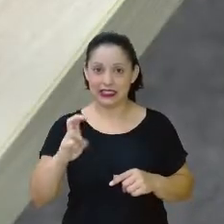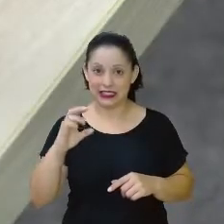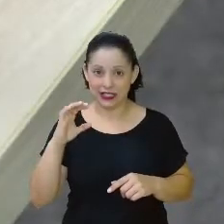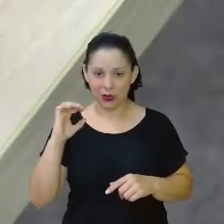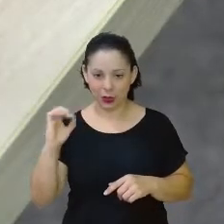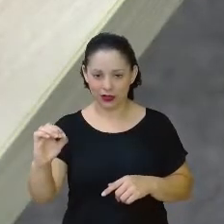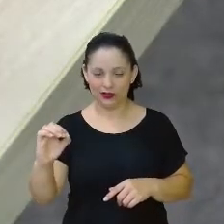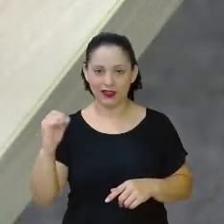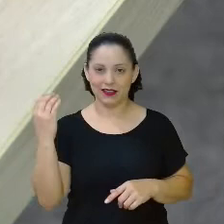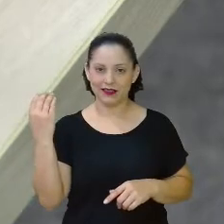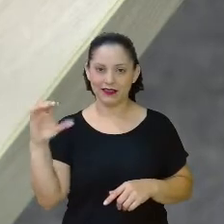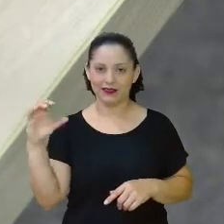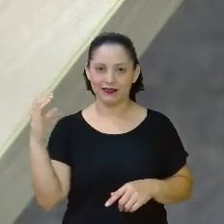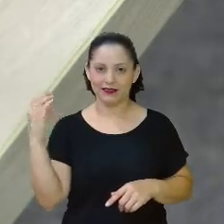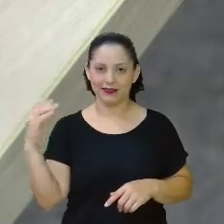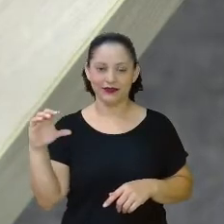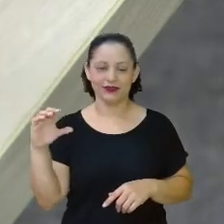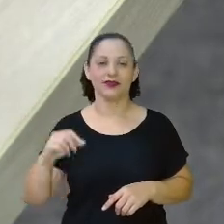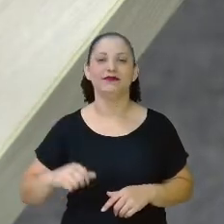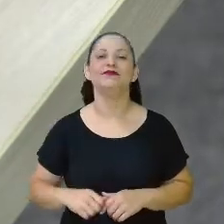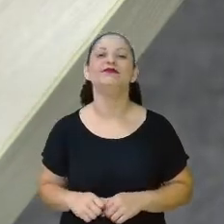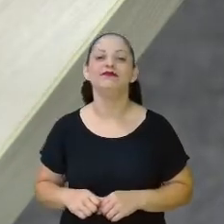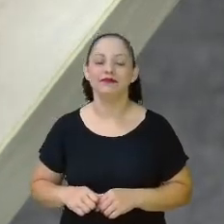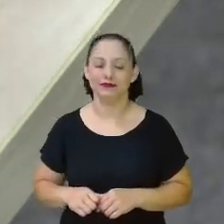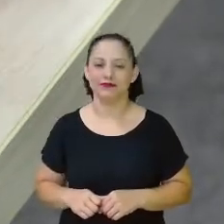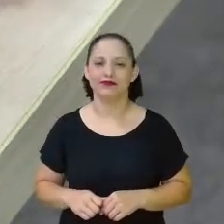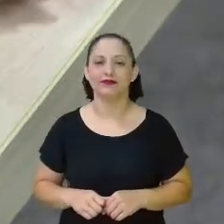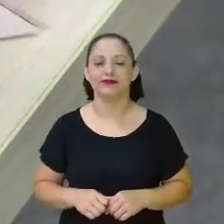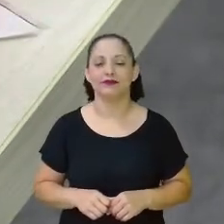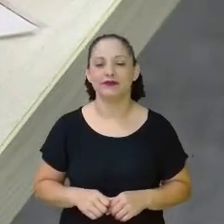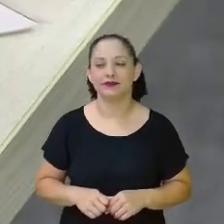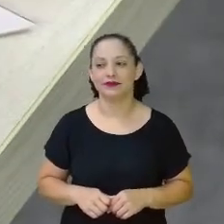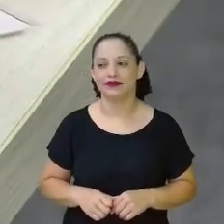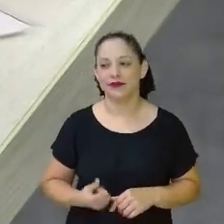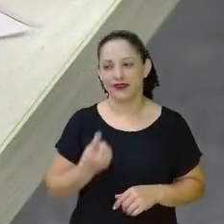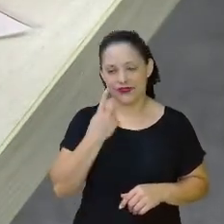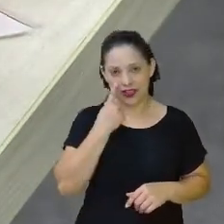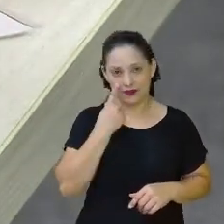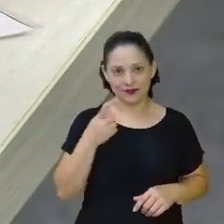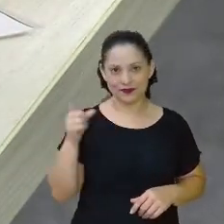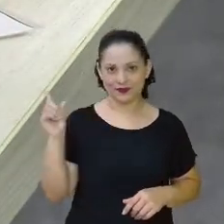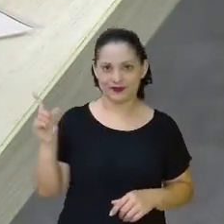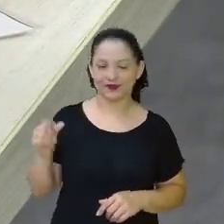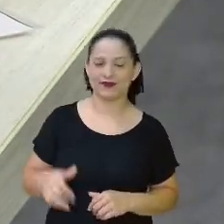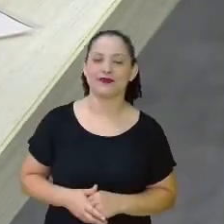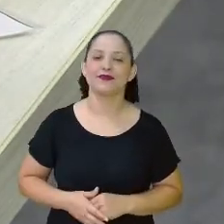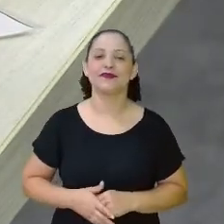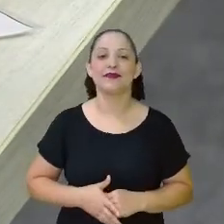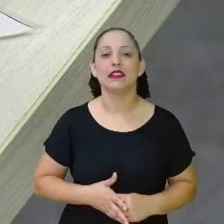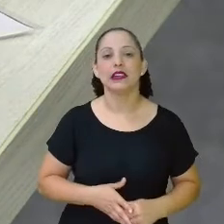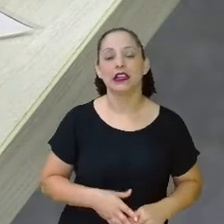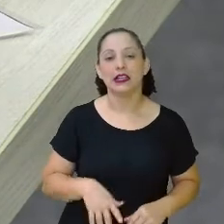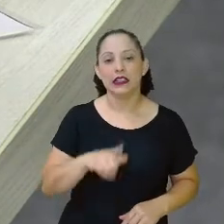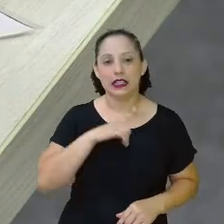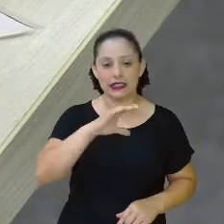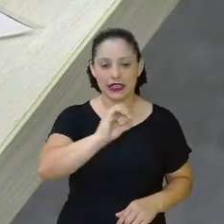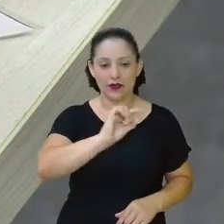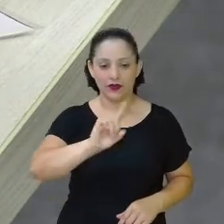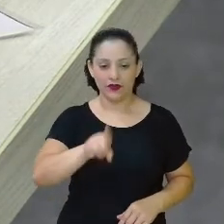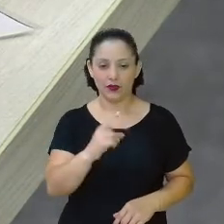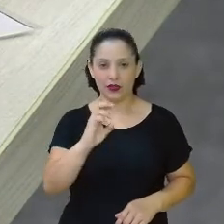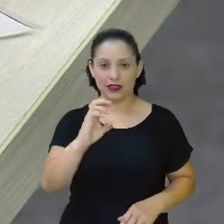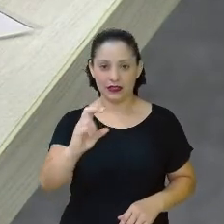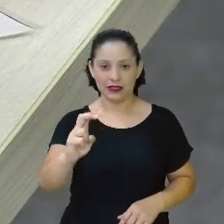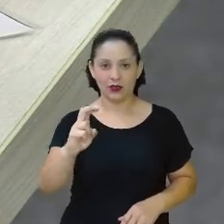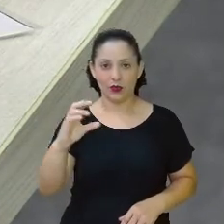Cinquenta centavos. Vou completar como, ó, certo? Olha, escrevi aqui os cinquenta centavos,